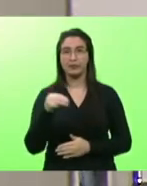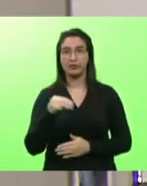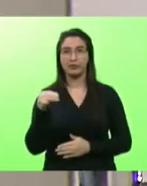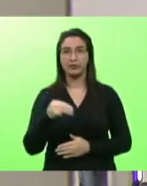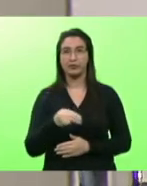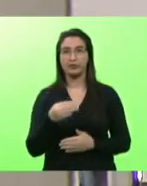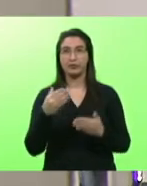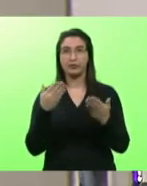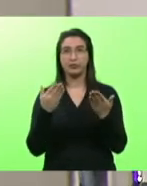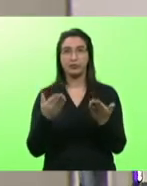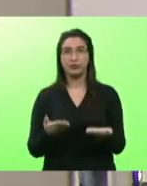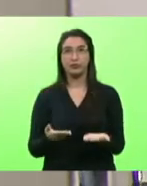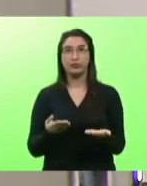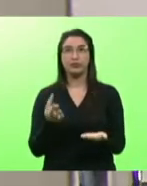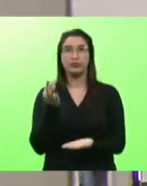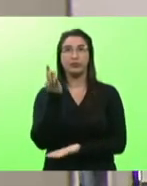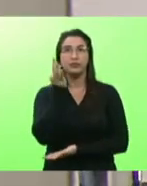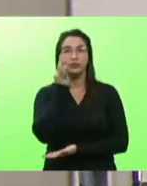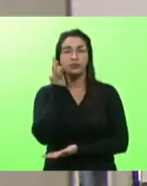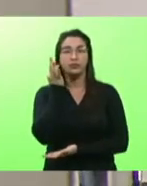fernando kreling